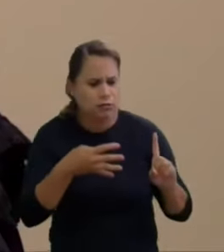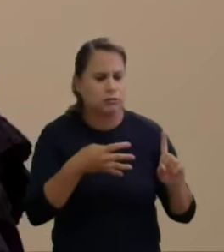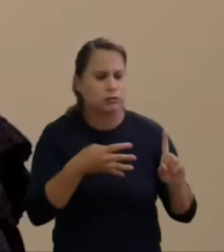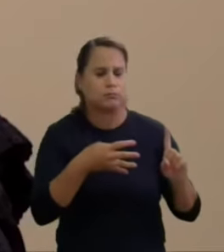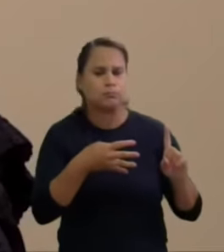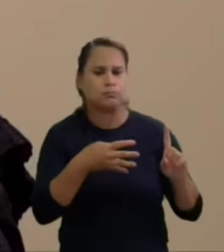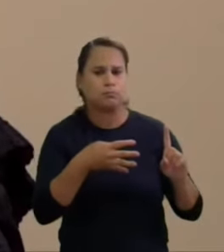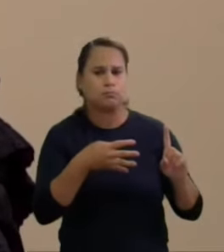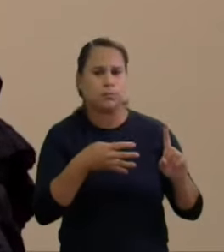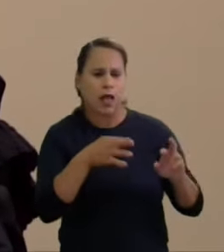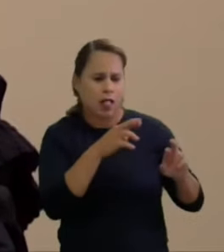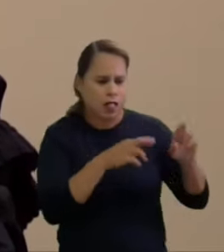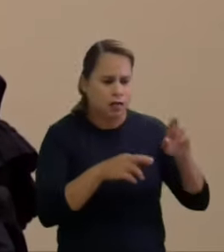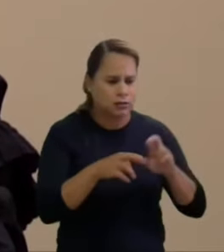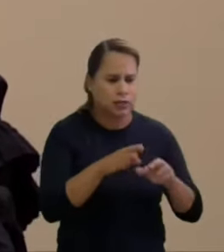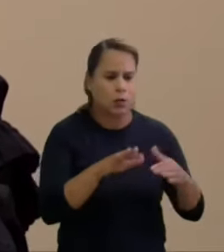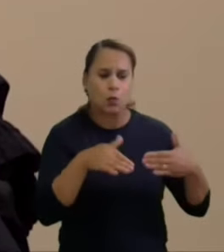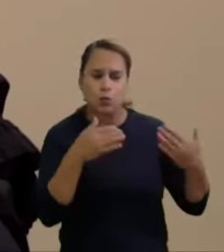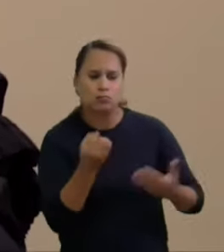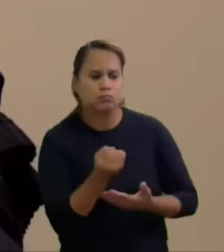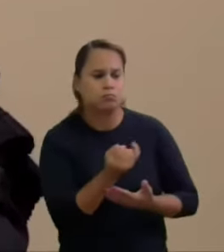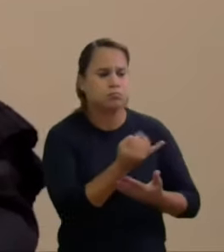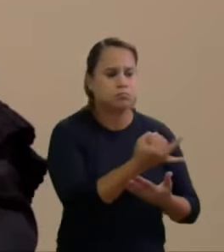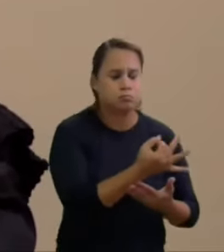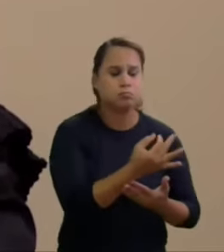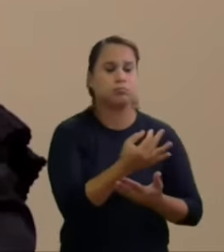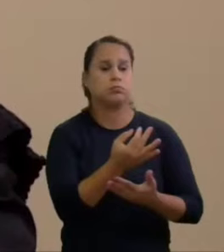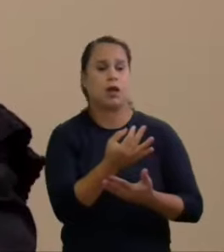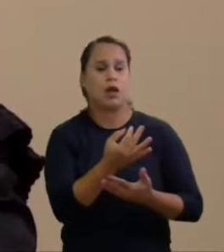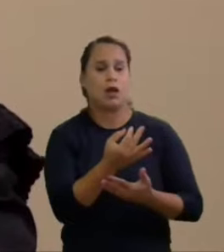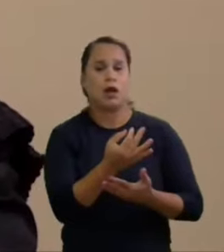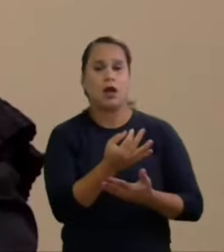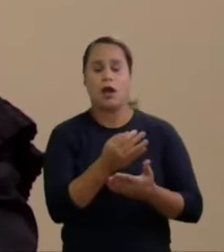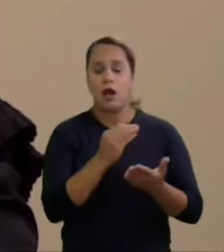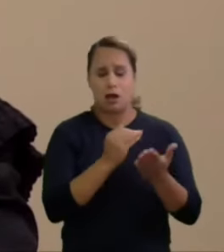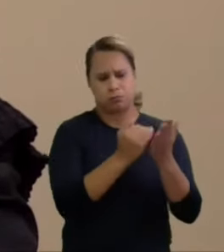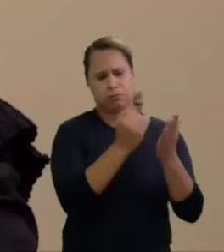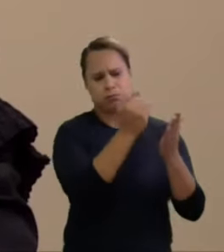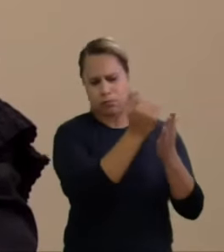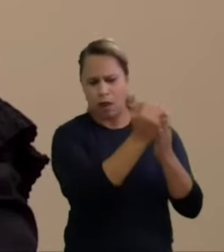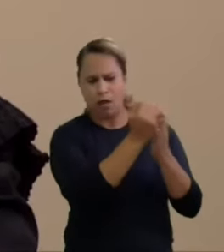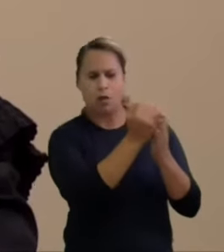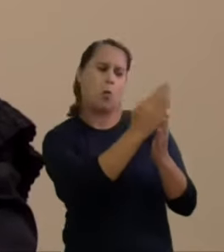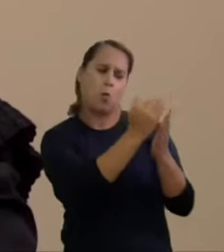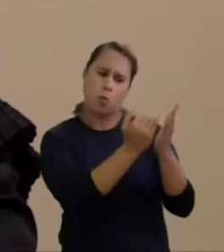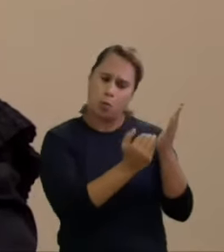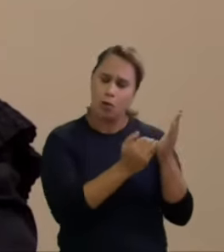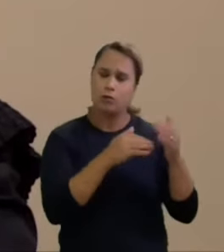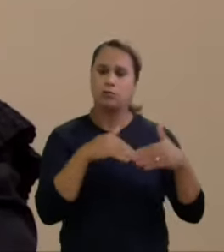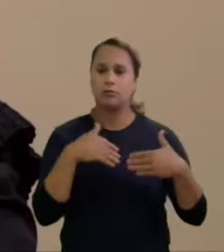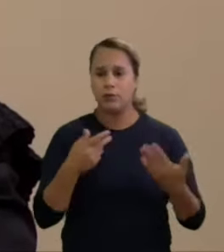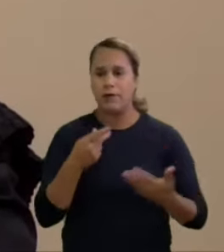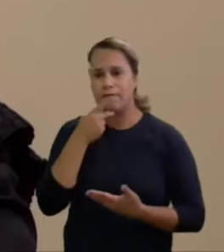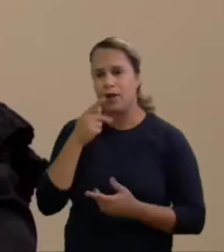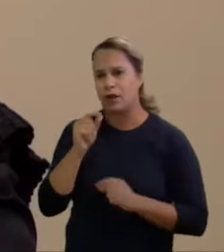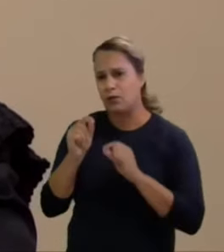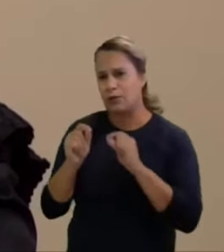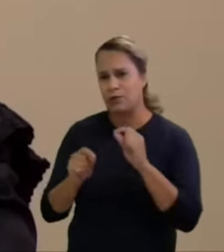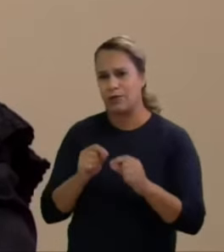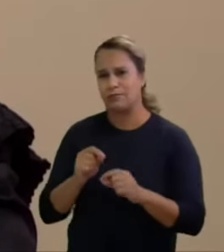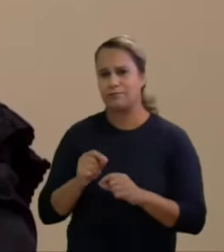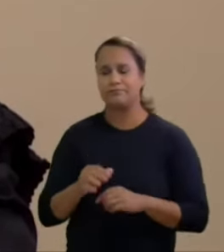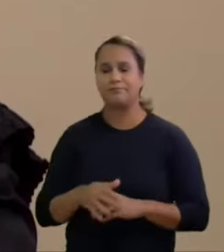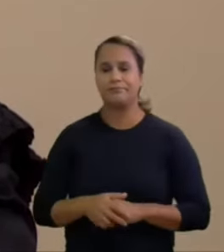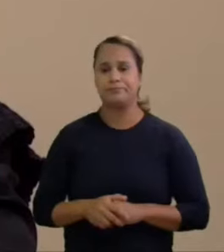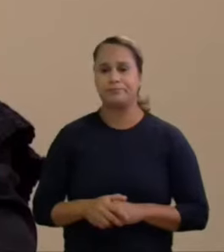cada partido gastou, e verificar se o que o Sérgio Moro gastou estava fora da curva. Ao falar em média, é matemático o exercitir